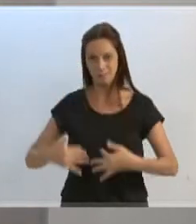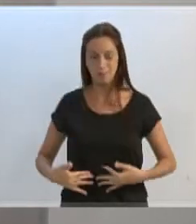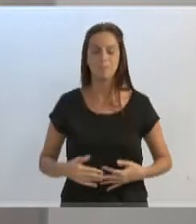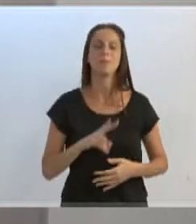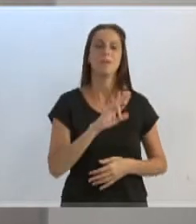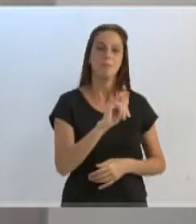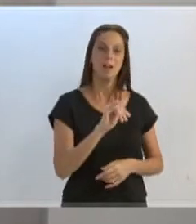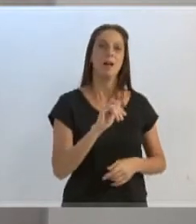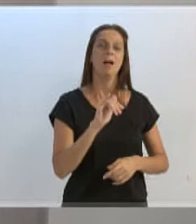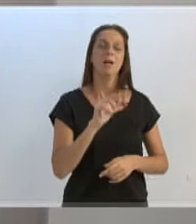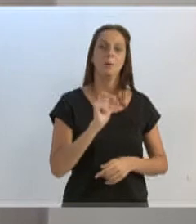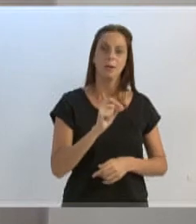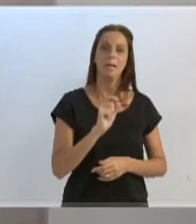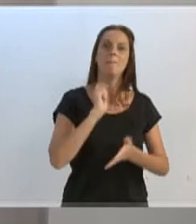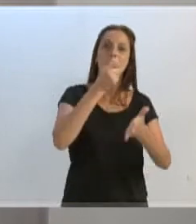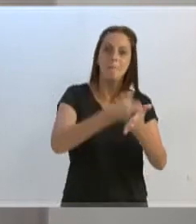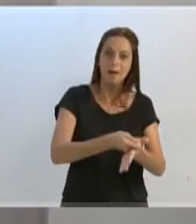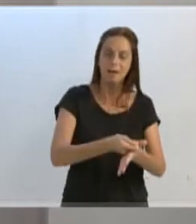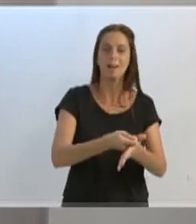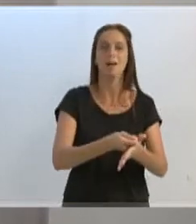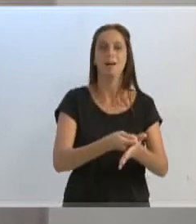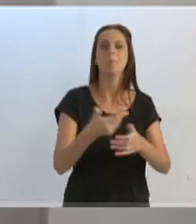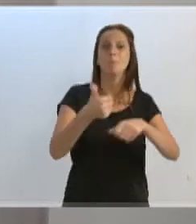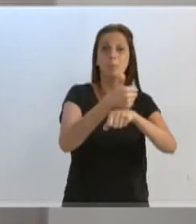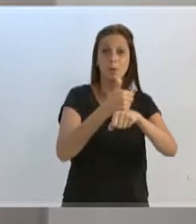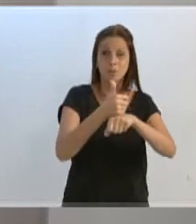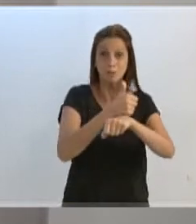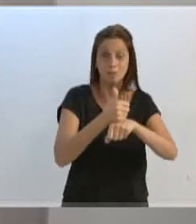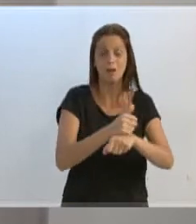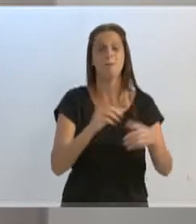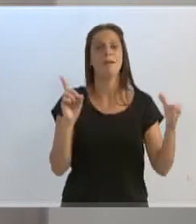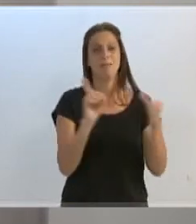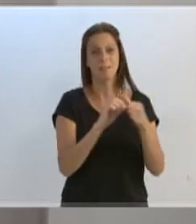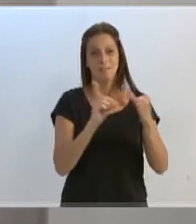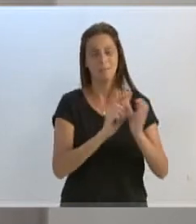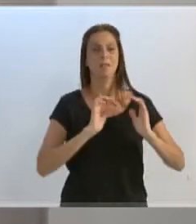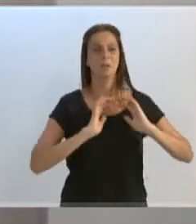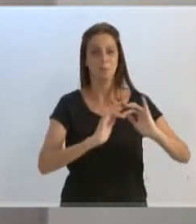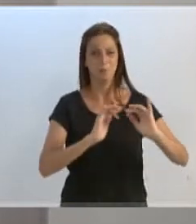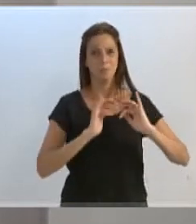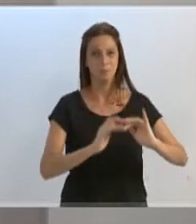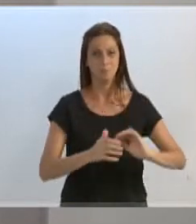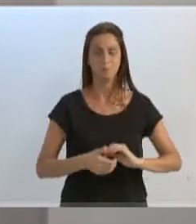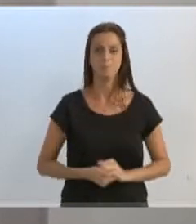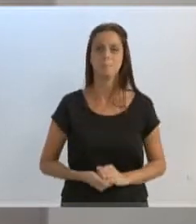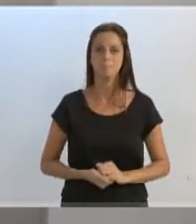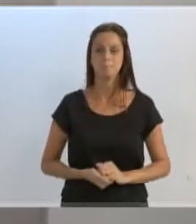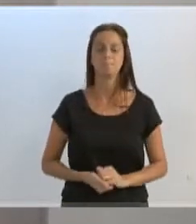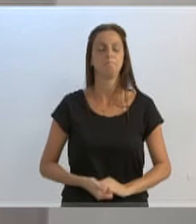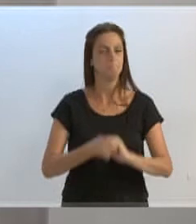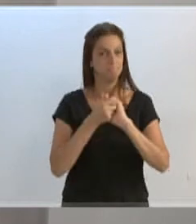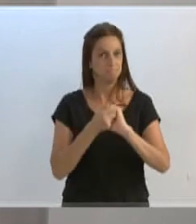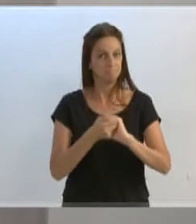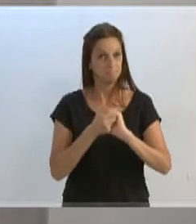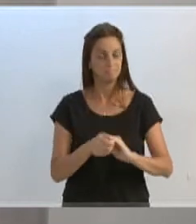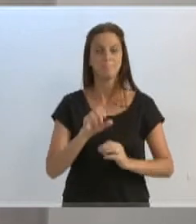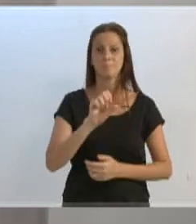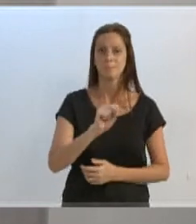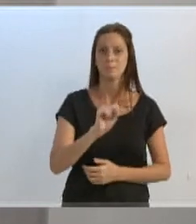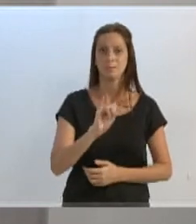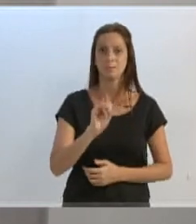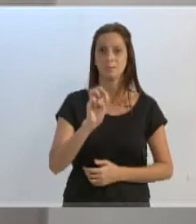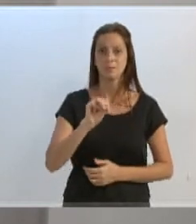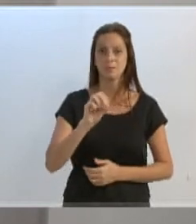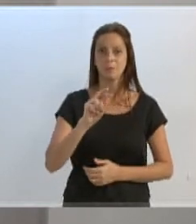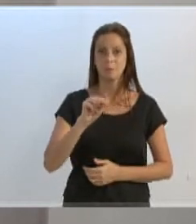manutenção do atendimento às crianças com autismo. Então, parabenizar a Simone Gadotti, a todos os voluntários,